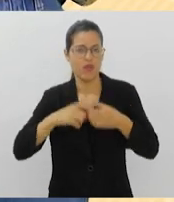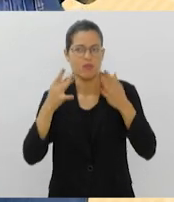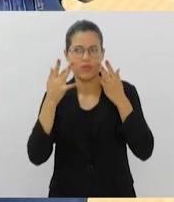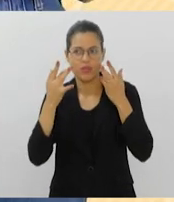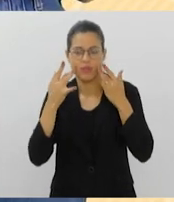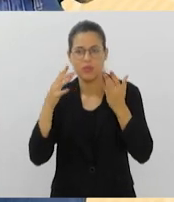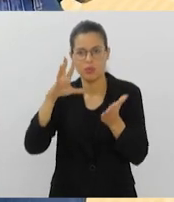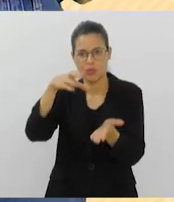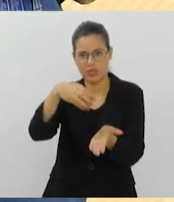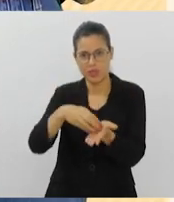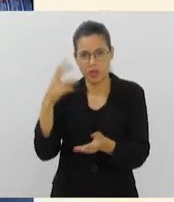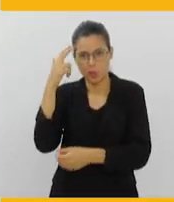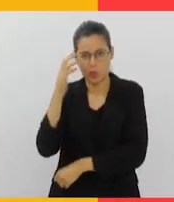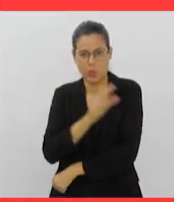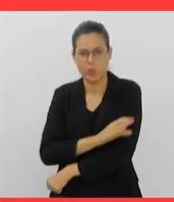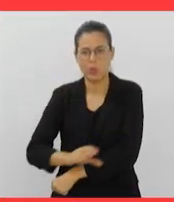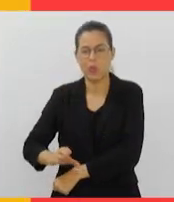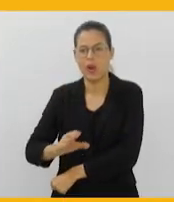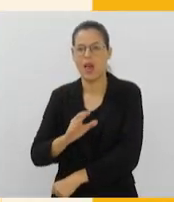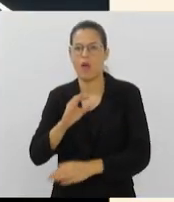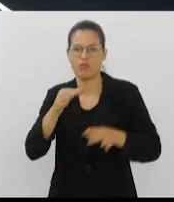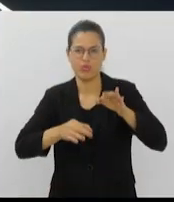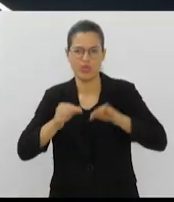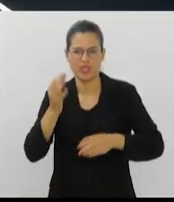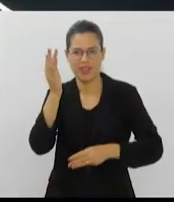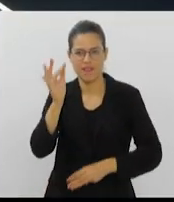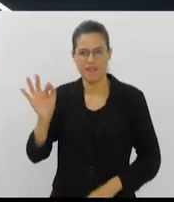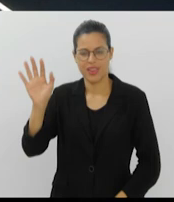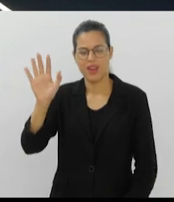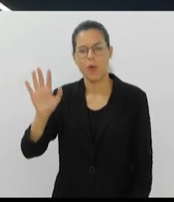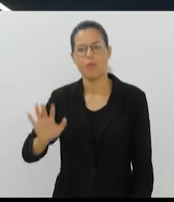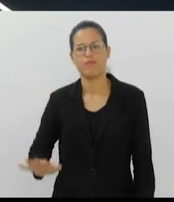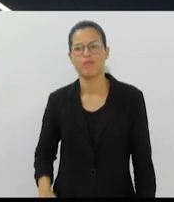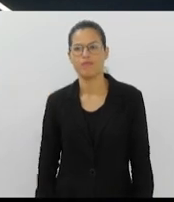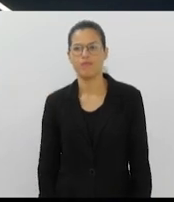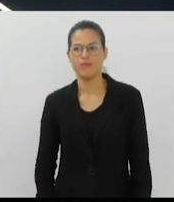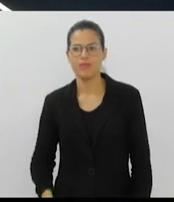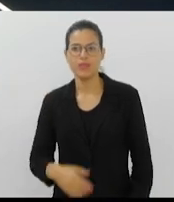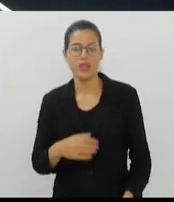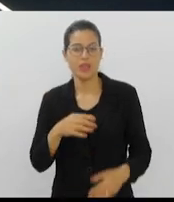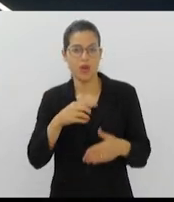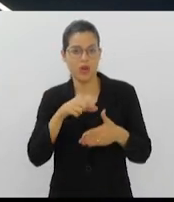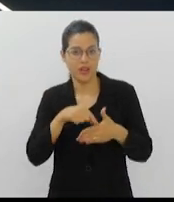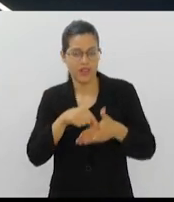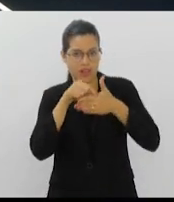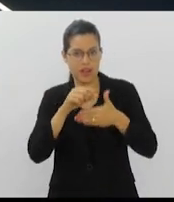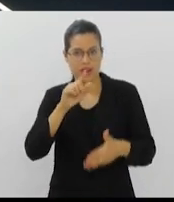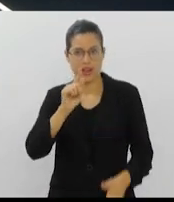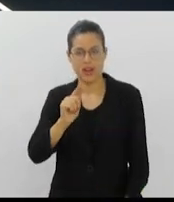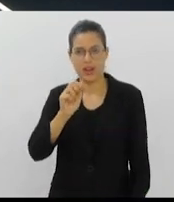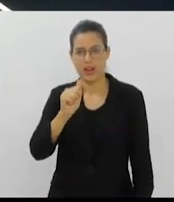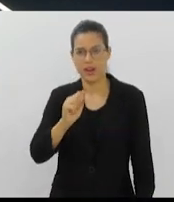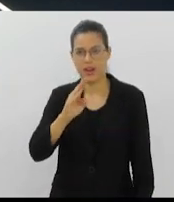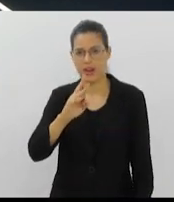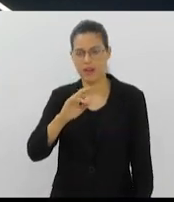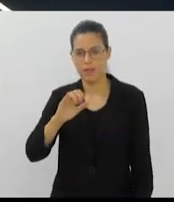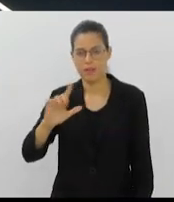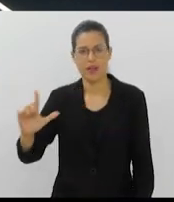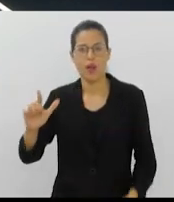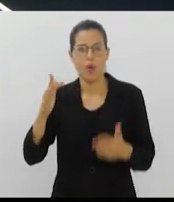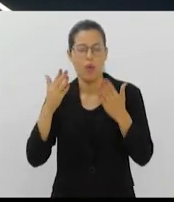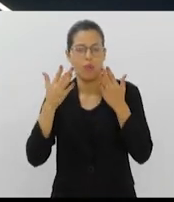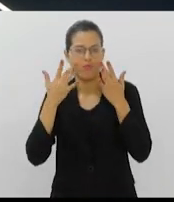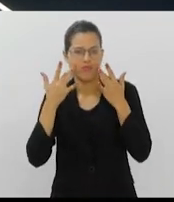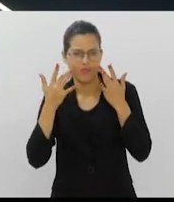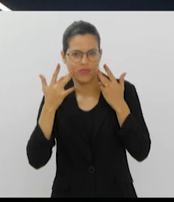Centro Cultural Justiça Federal. Dirigida por Gabriel Flores, que também atua ao lado de Danilo Maia, o espetáculo